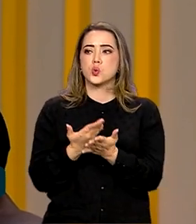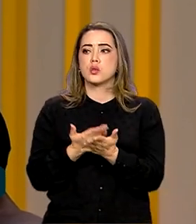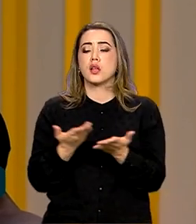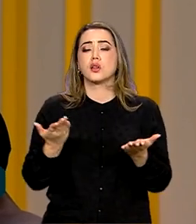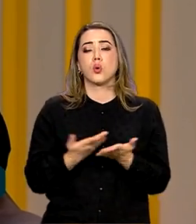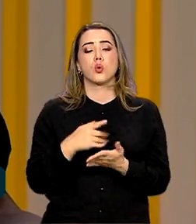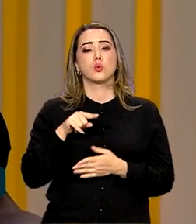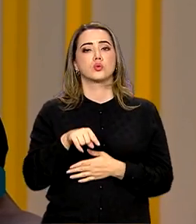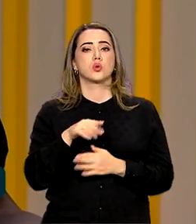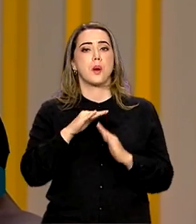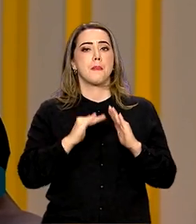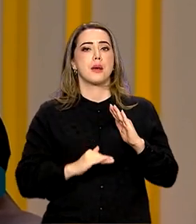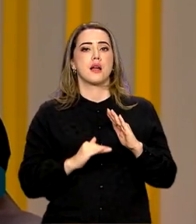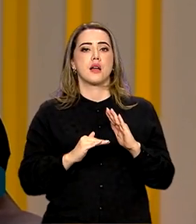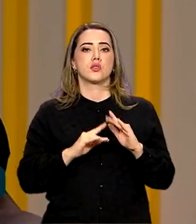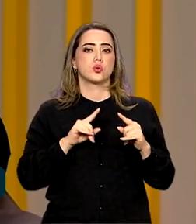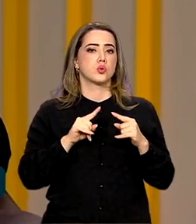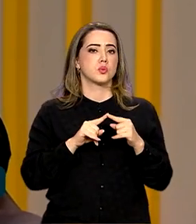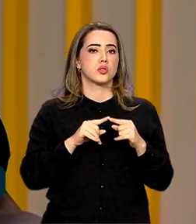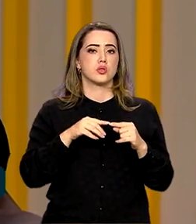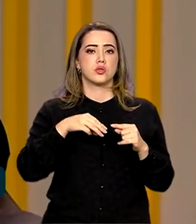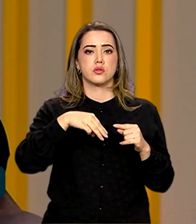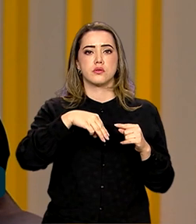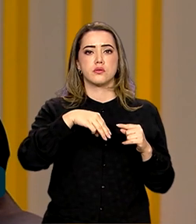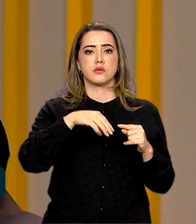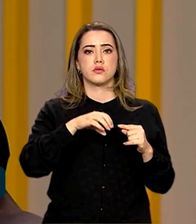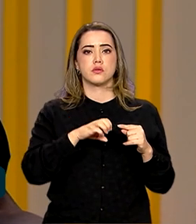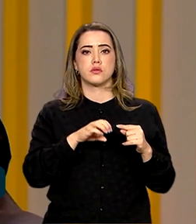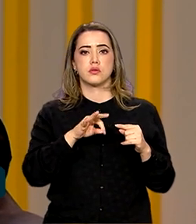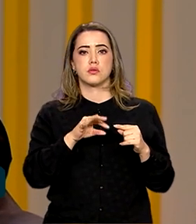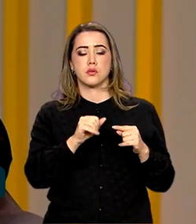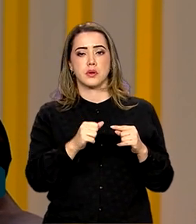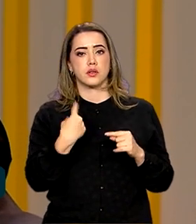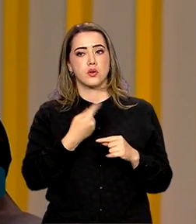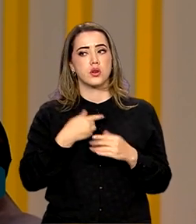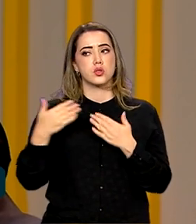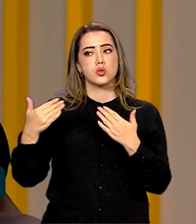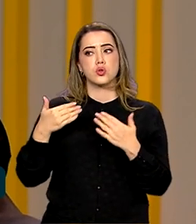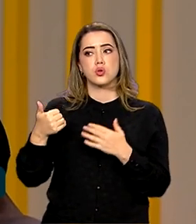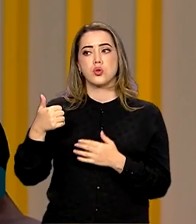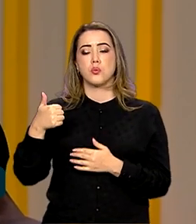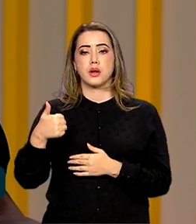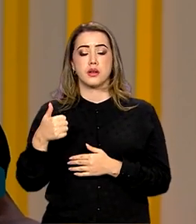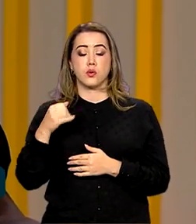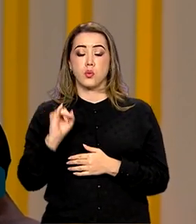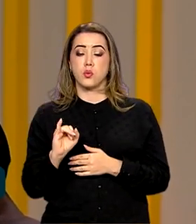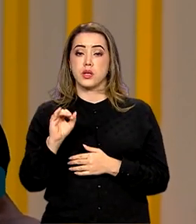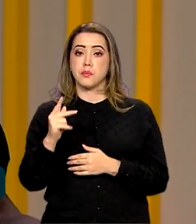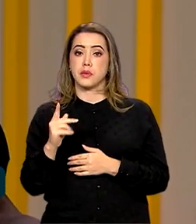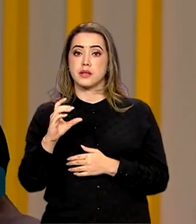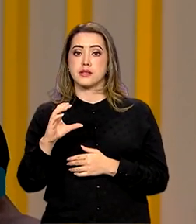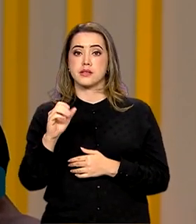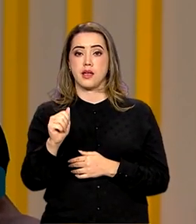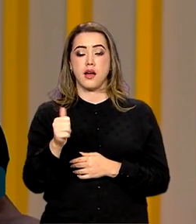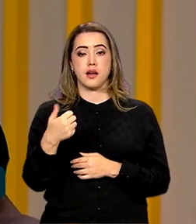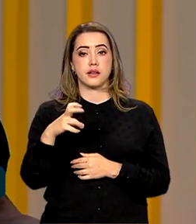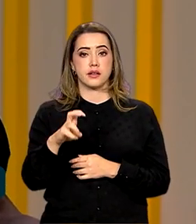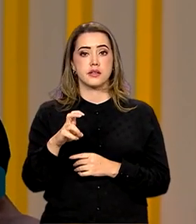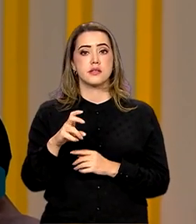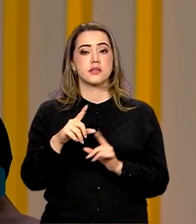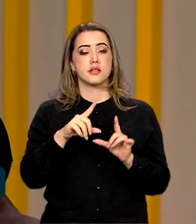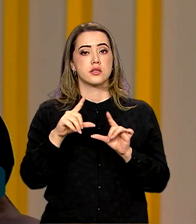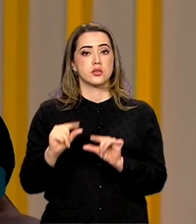abaixo do centro da meta quando a gente olha o IPCA 15, que teve deflação nos últimos dois meses.